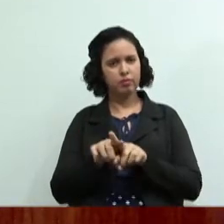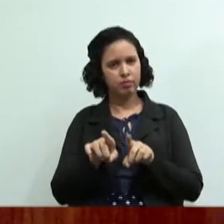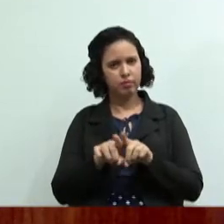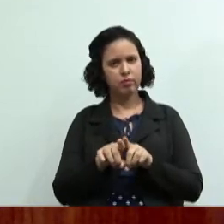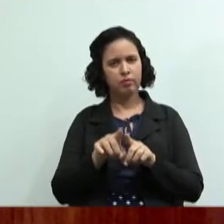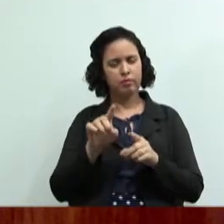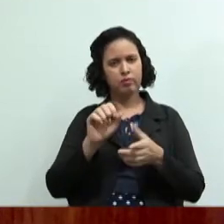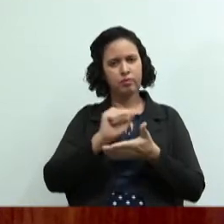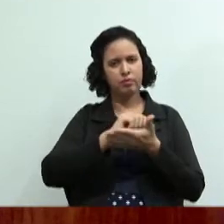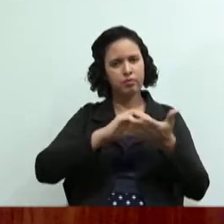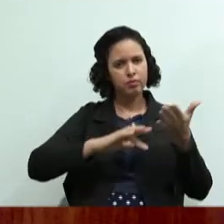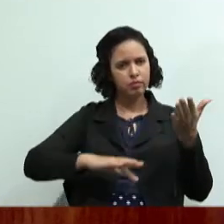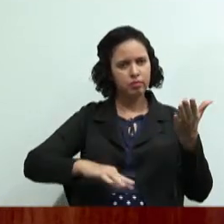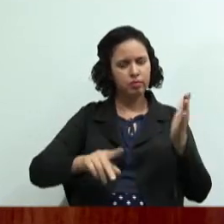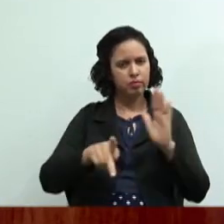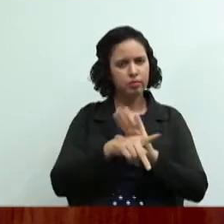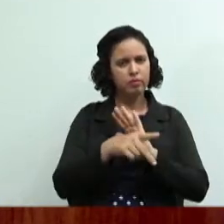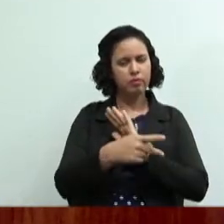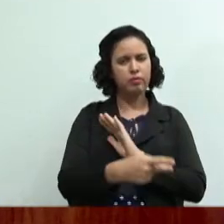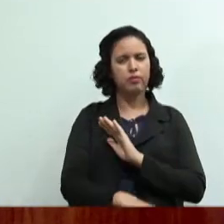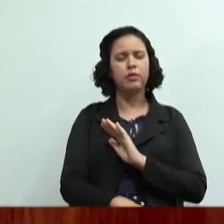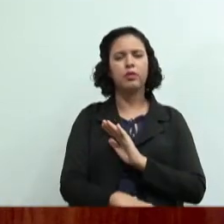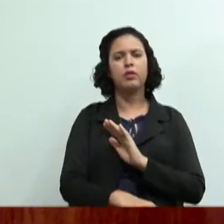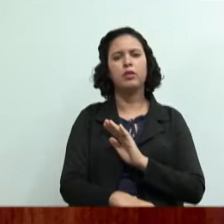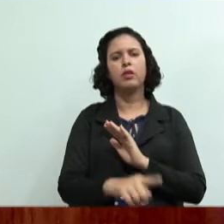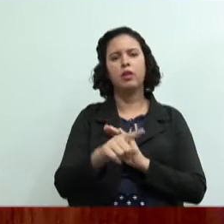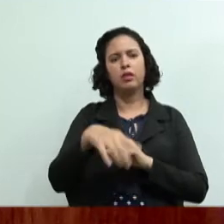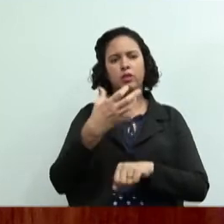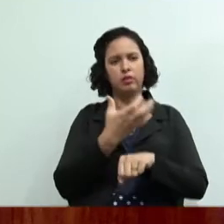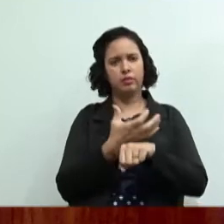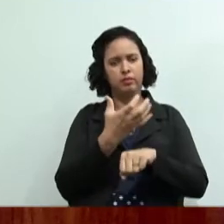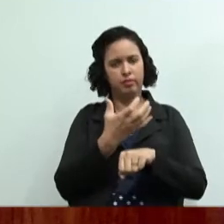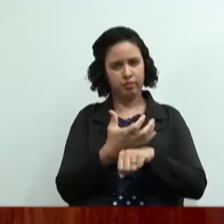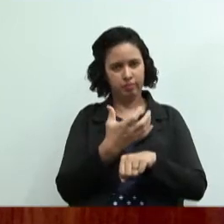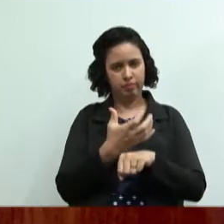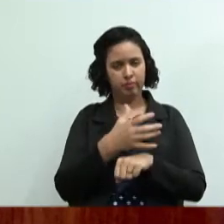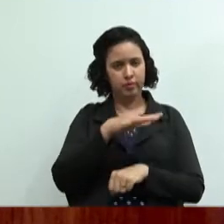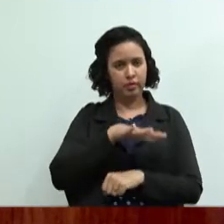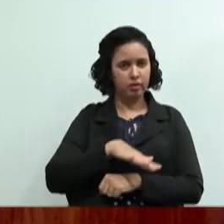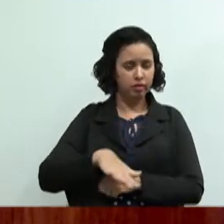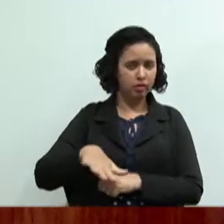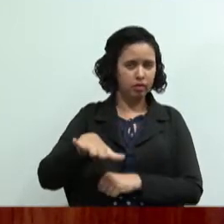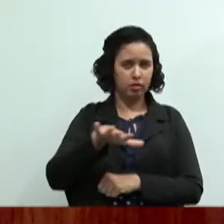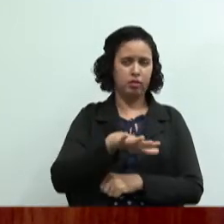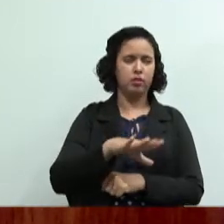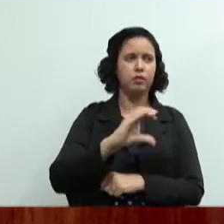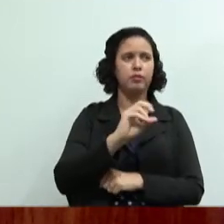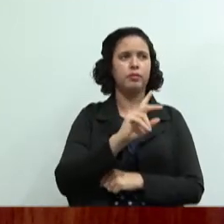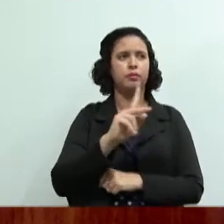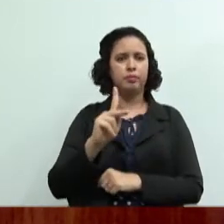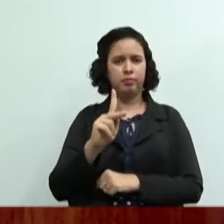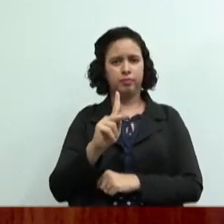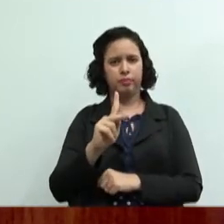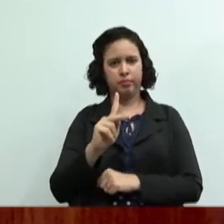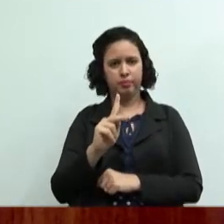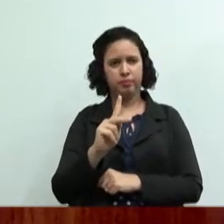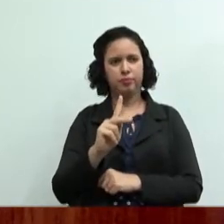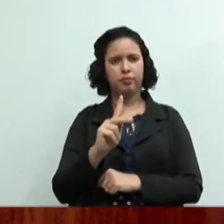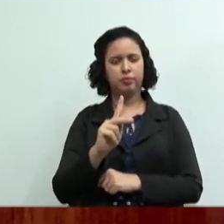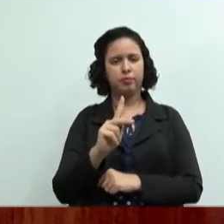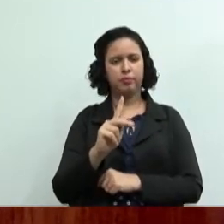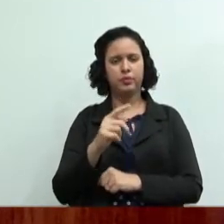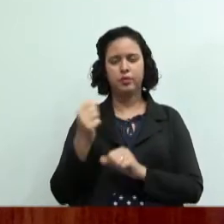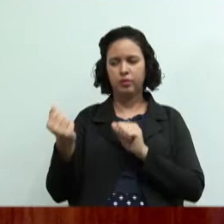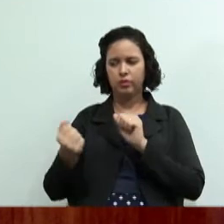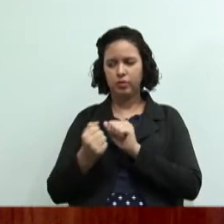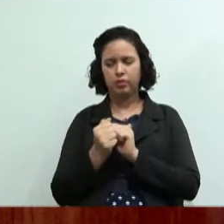da pesquisa e do banner elas são as atividades da disciplina Ramos do Cooperativismo essa disciplina que a gente está eu e o professor